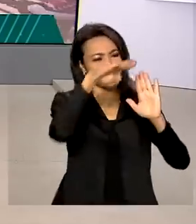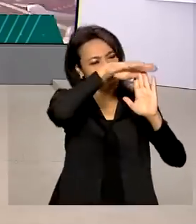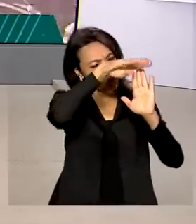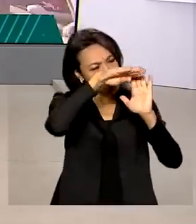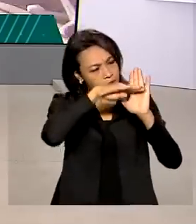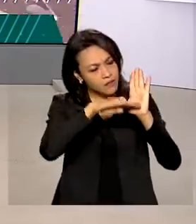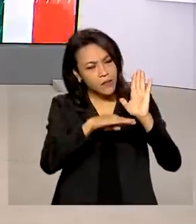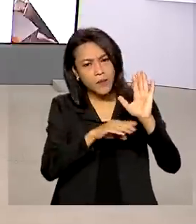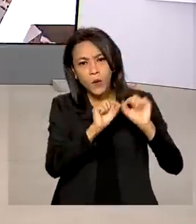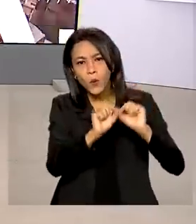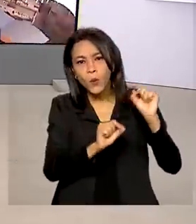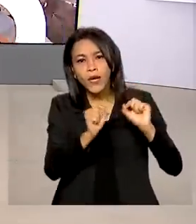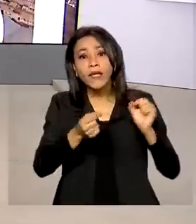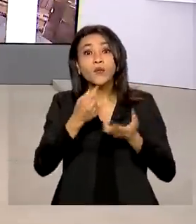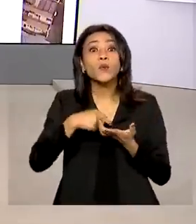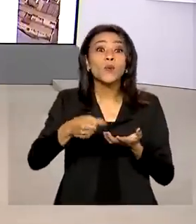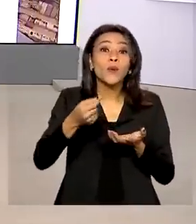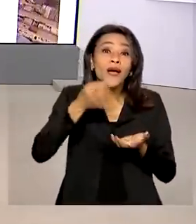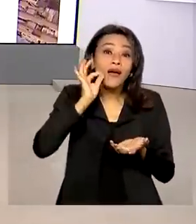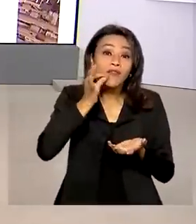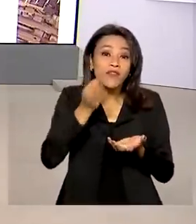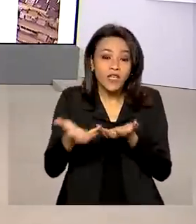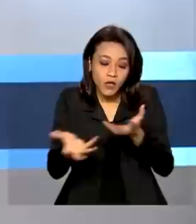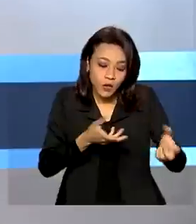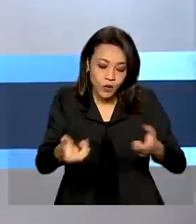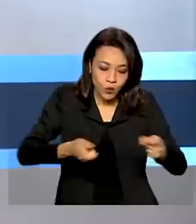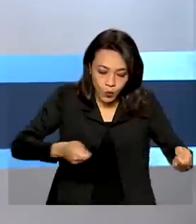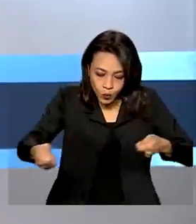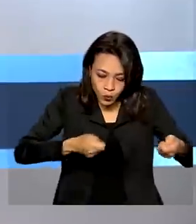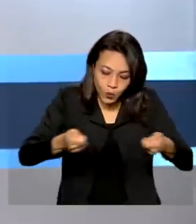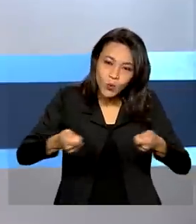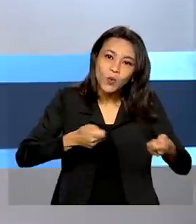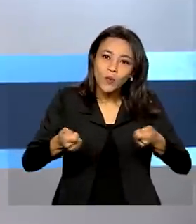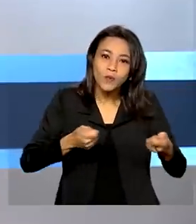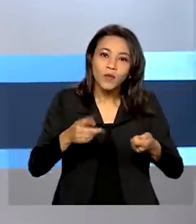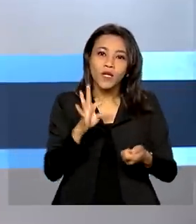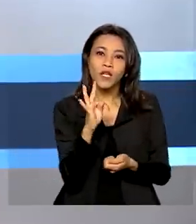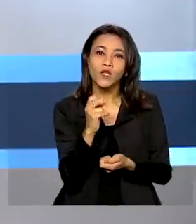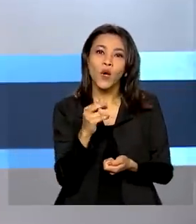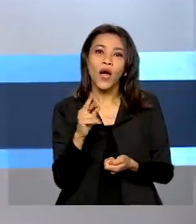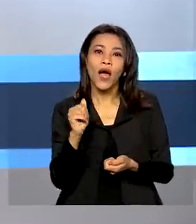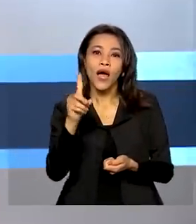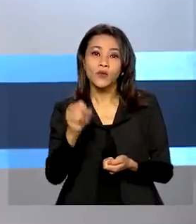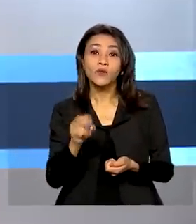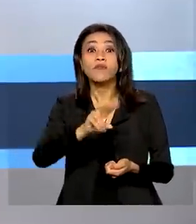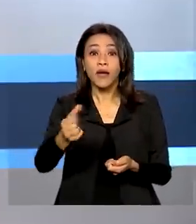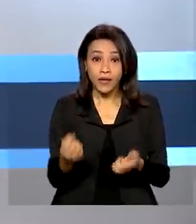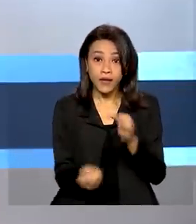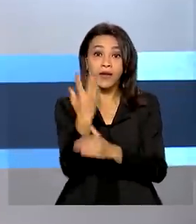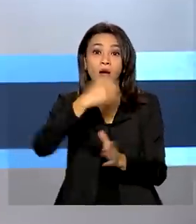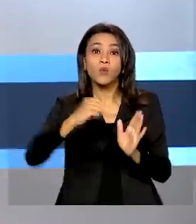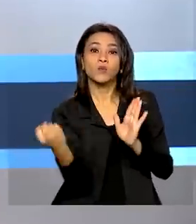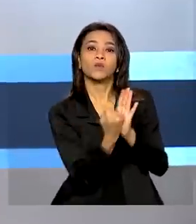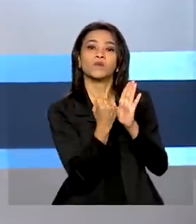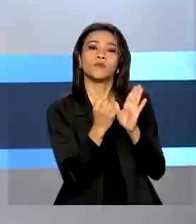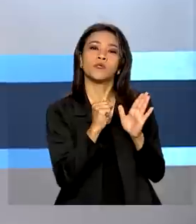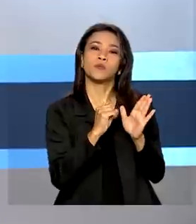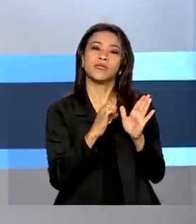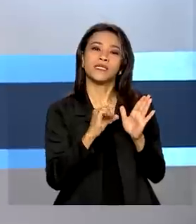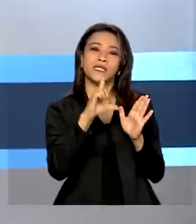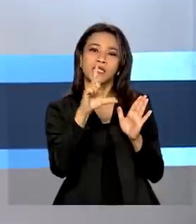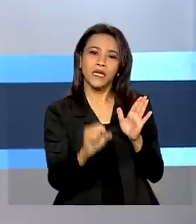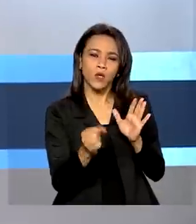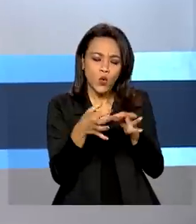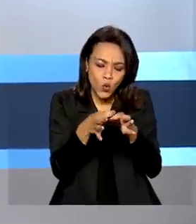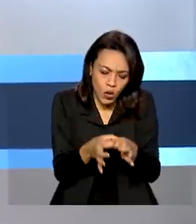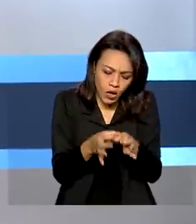oficial do café torrado em 2023. Vai ser criado um selo de qualidade para o produto de acordo com o formato